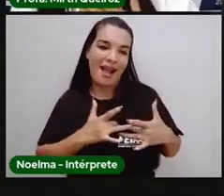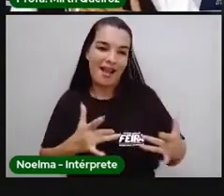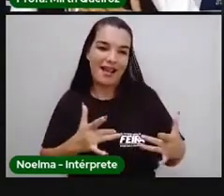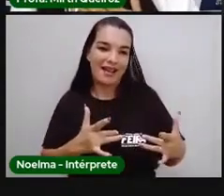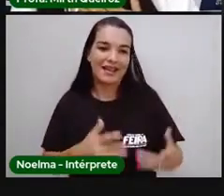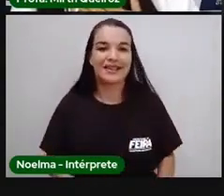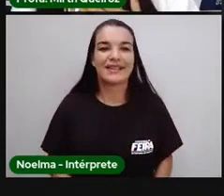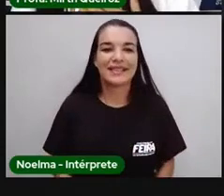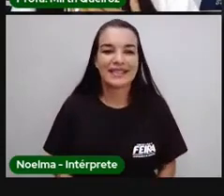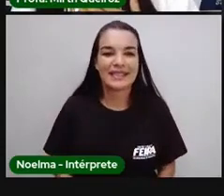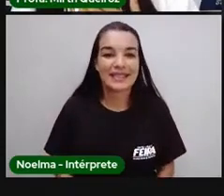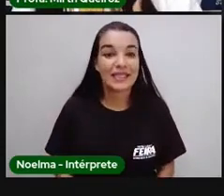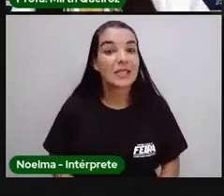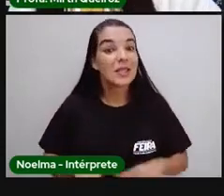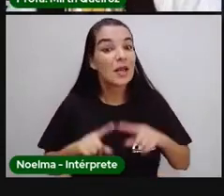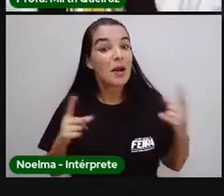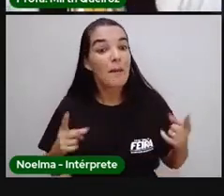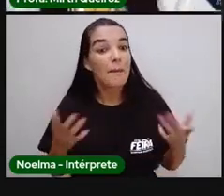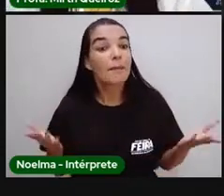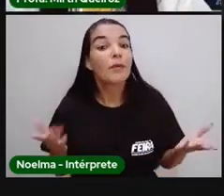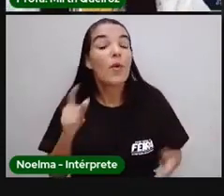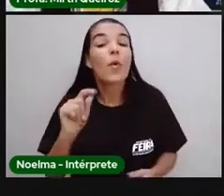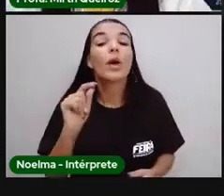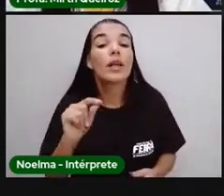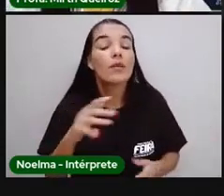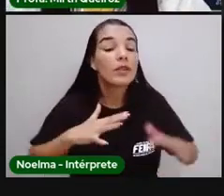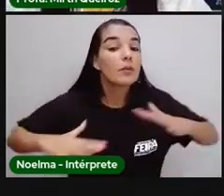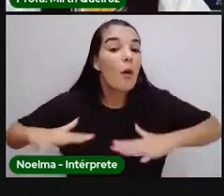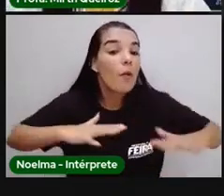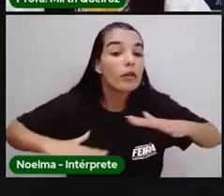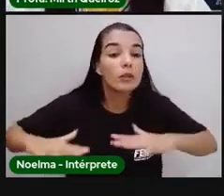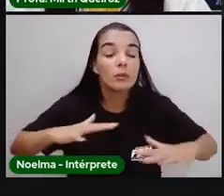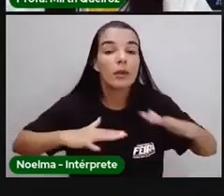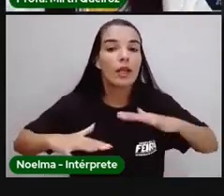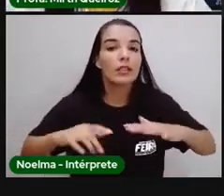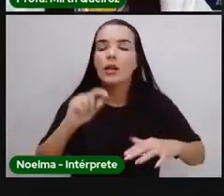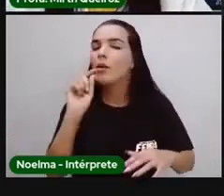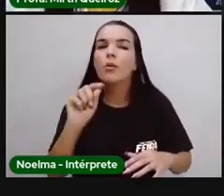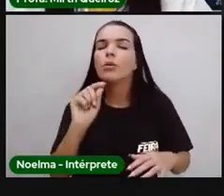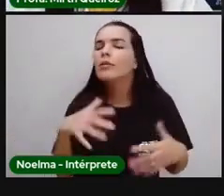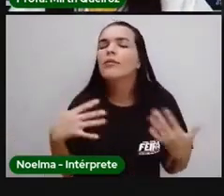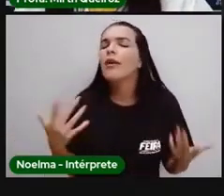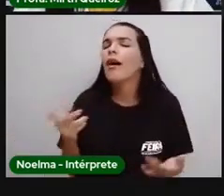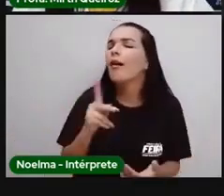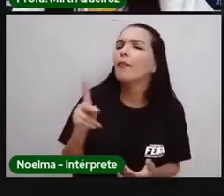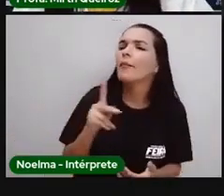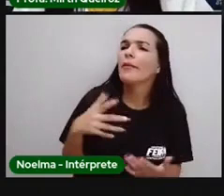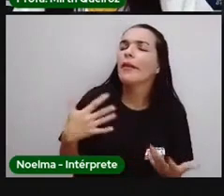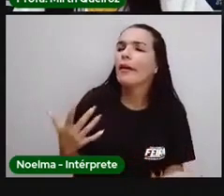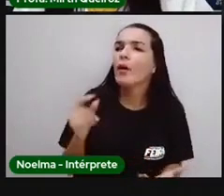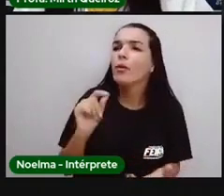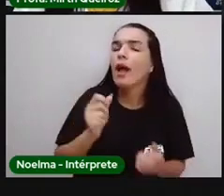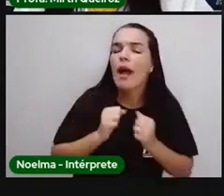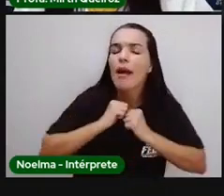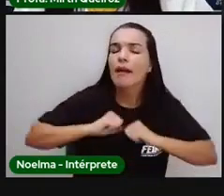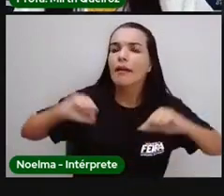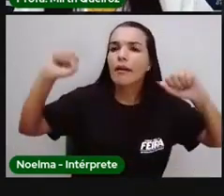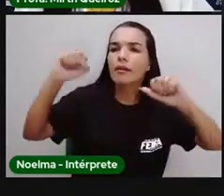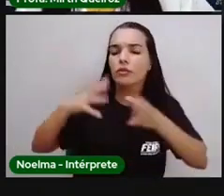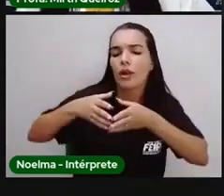E aí, o que foi esse movimento? Mas o que foi para as grandes navegações?